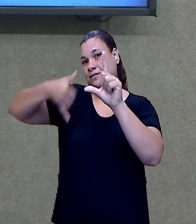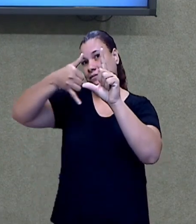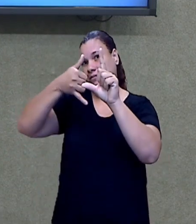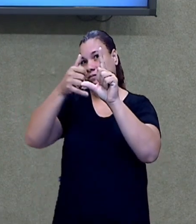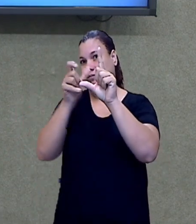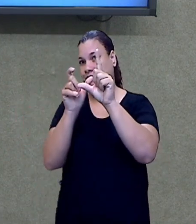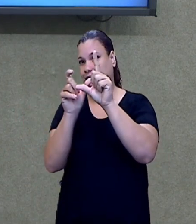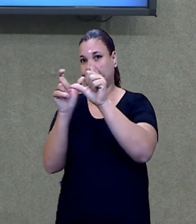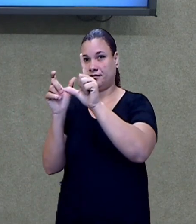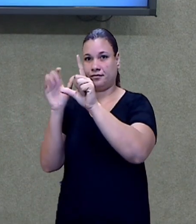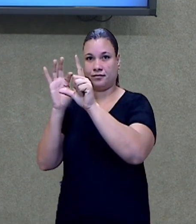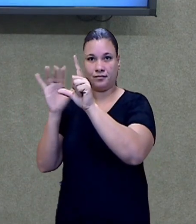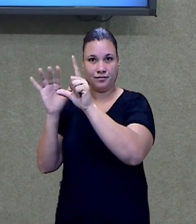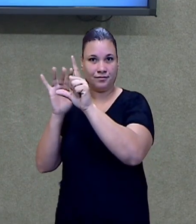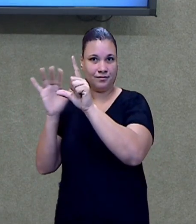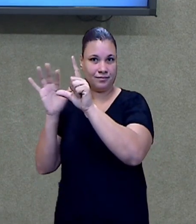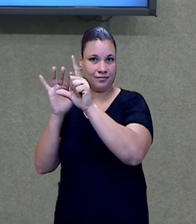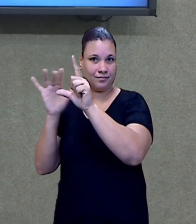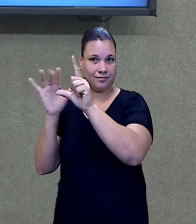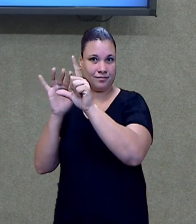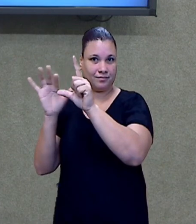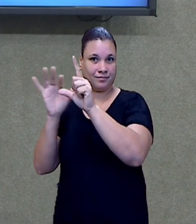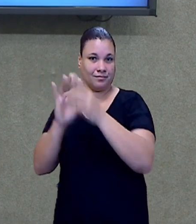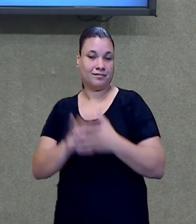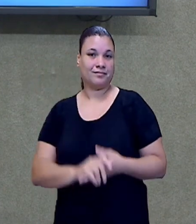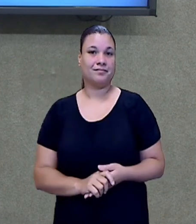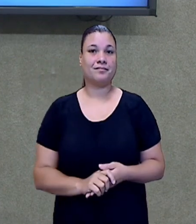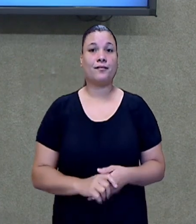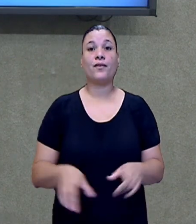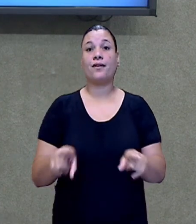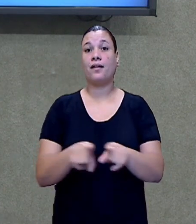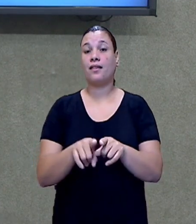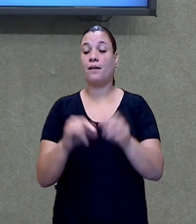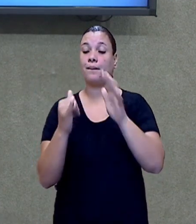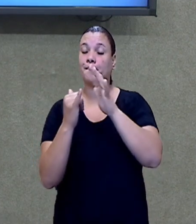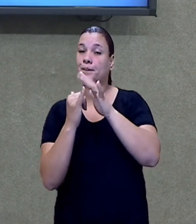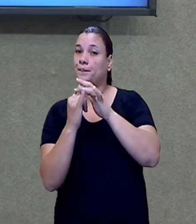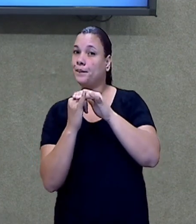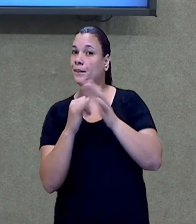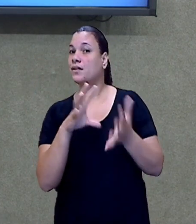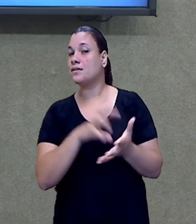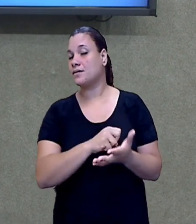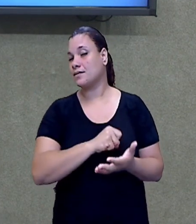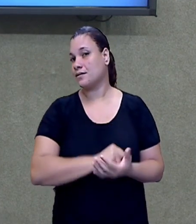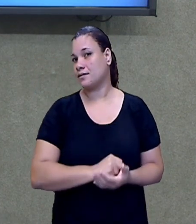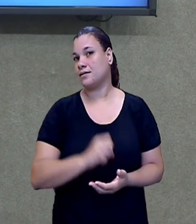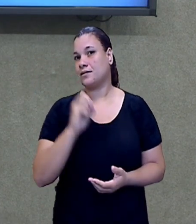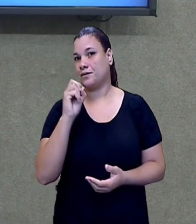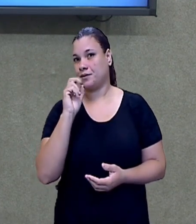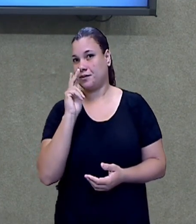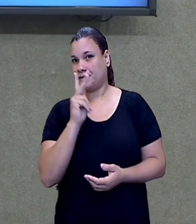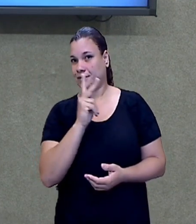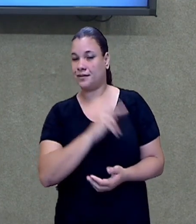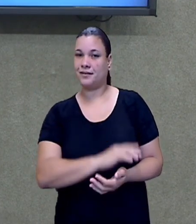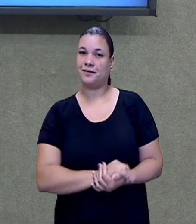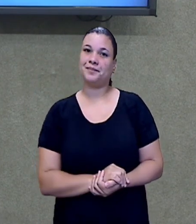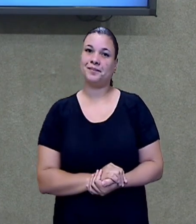a câmera do celular na imagem que aparece no canto da tela, se inscreva no nosso canal do YouTube,